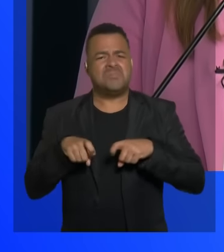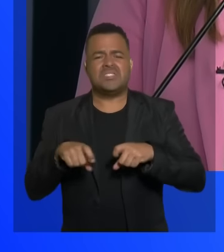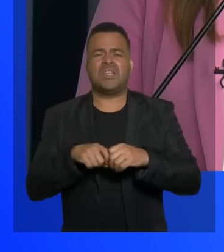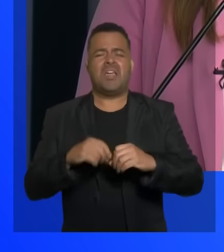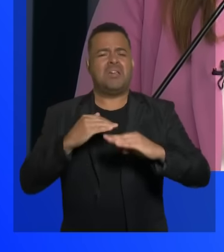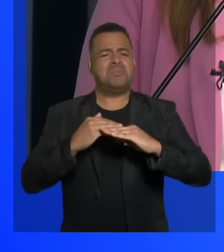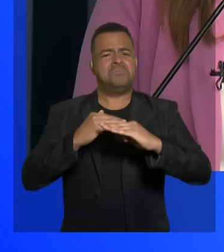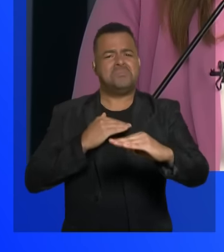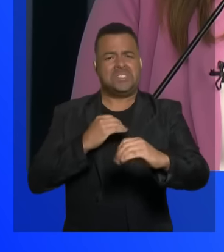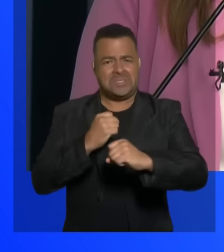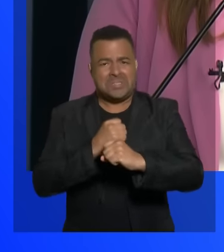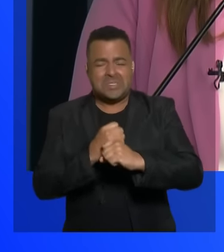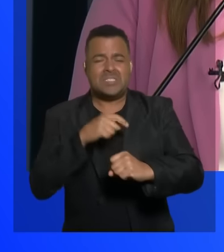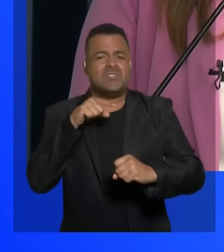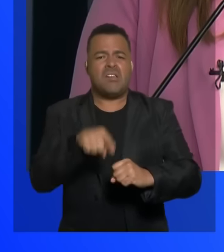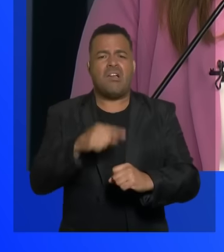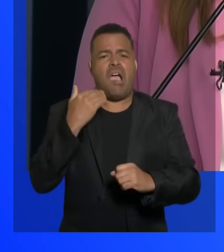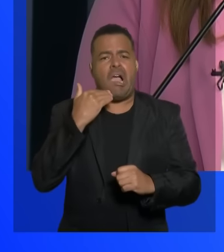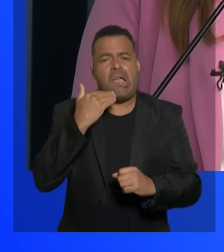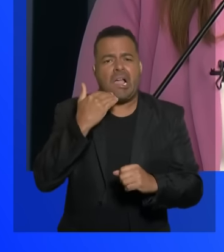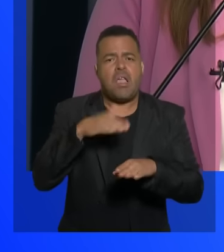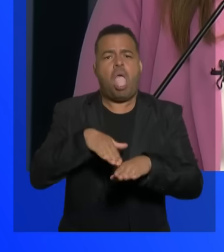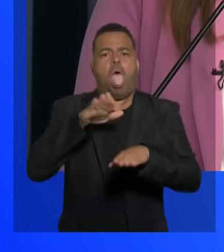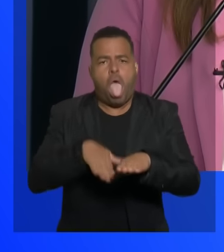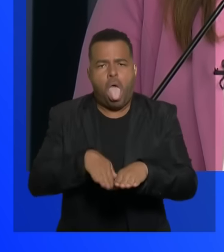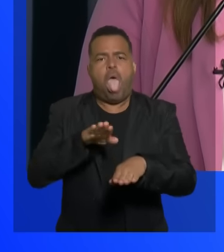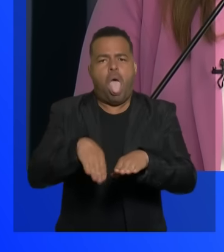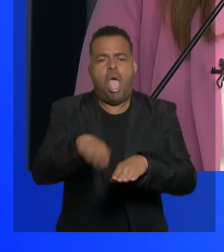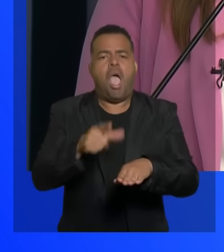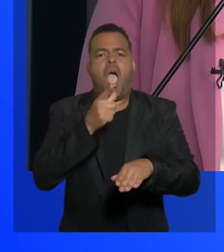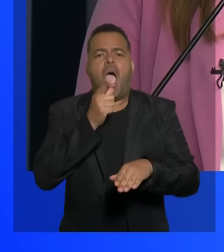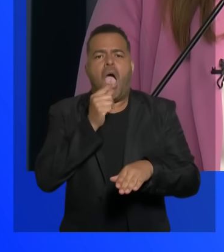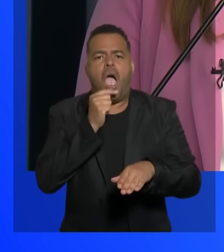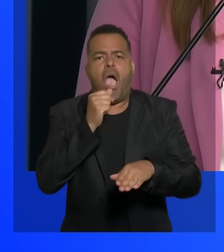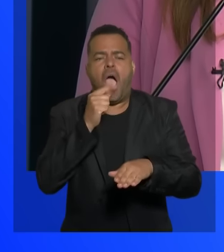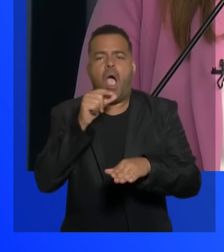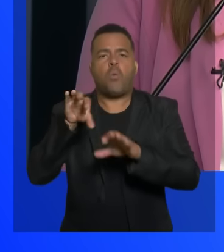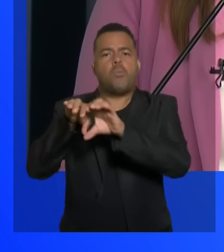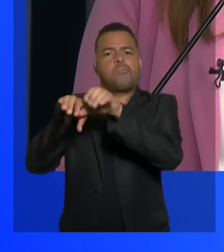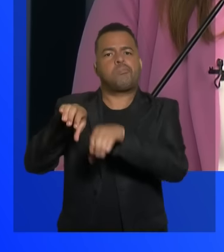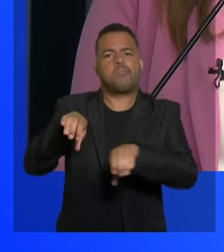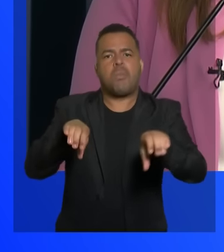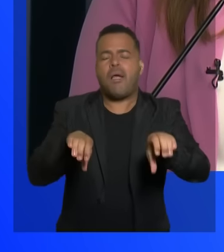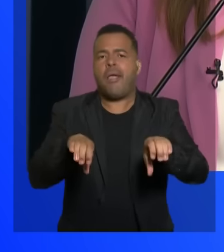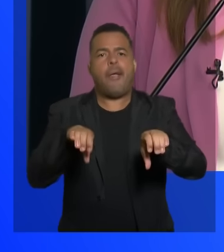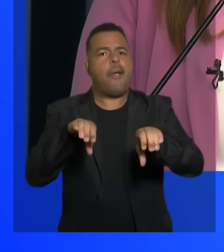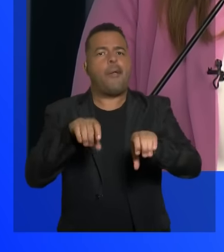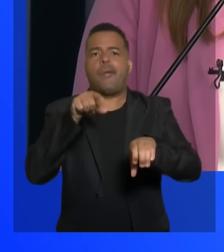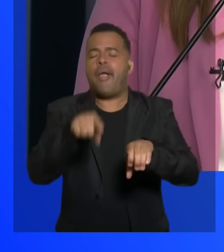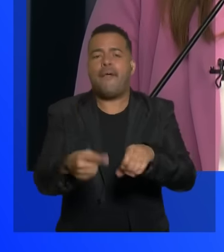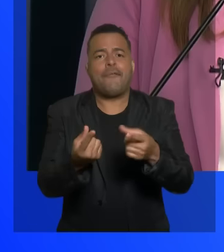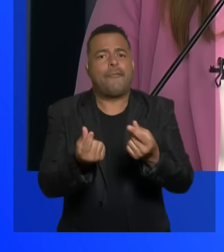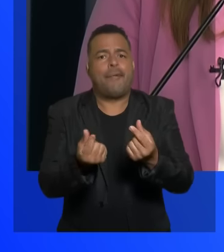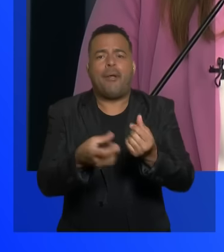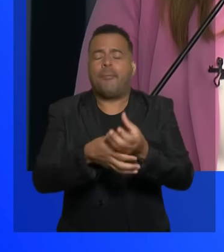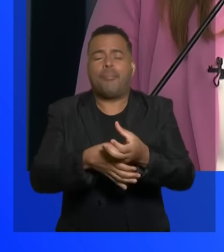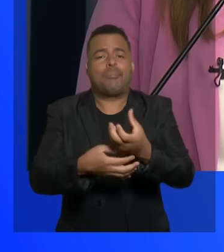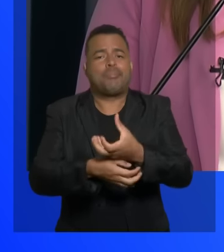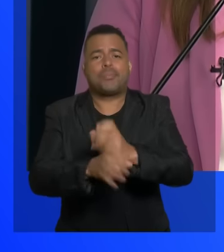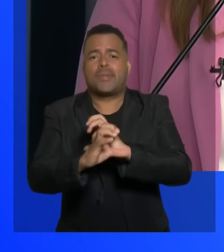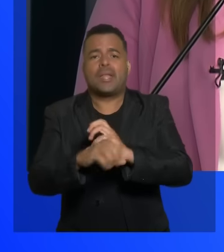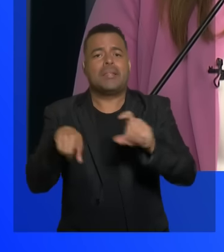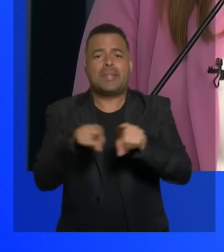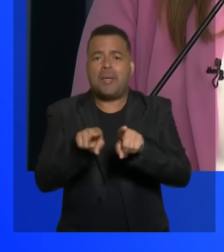conservadas, o abastecimento de água é precário. A senhora fechou escolas quilombolas e também